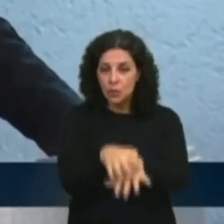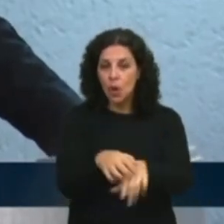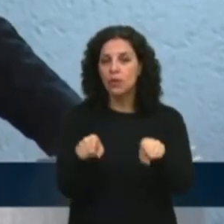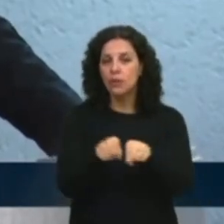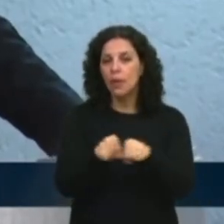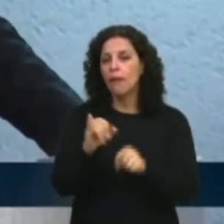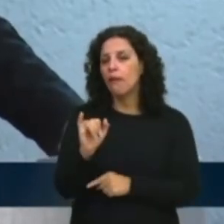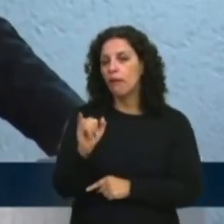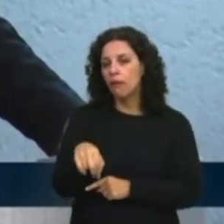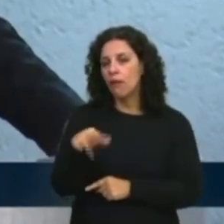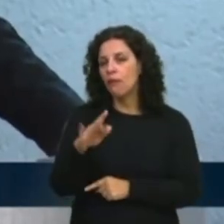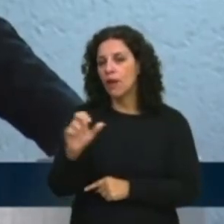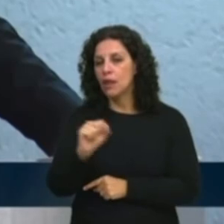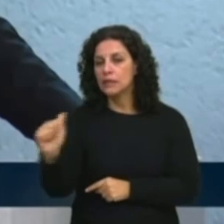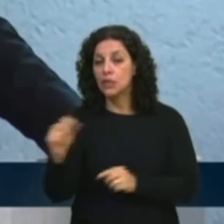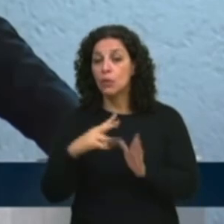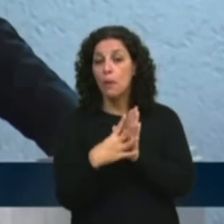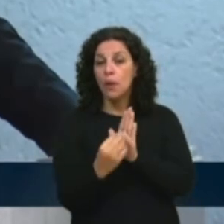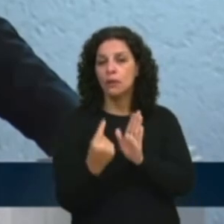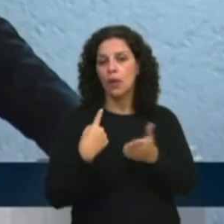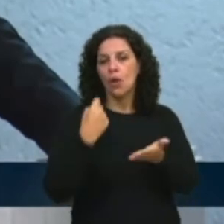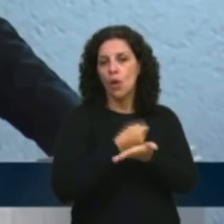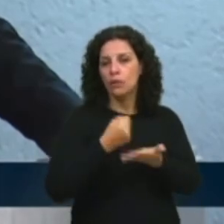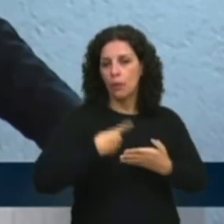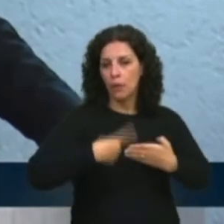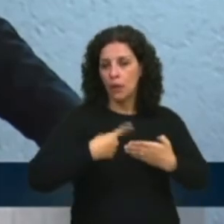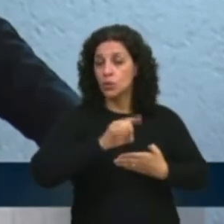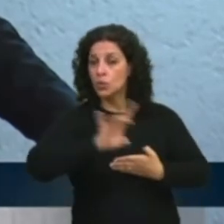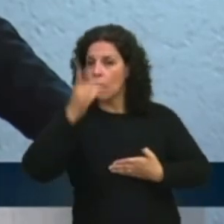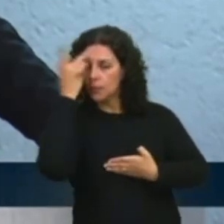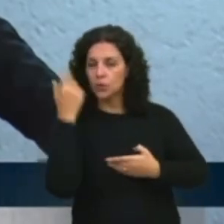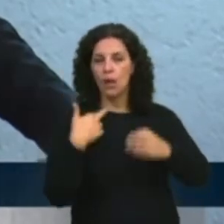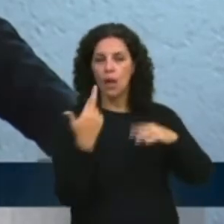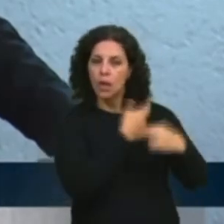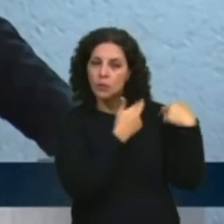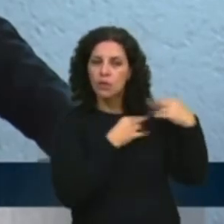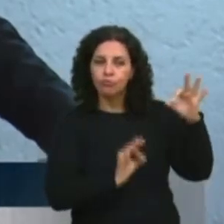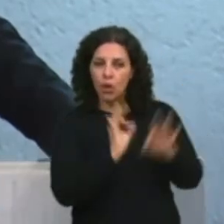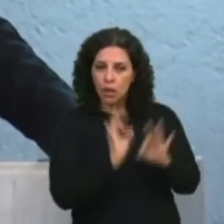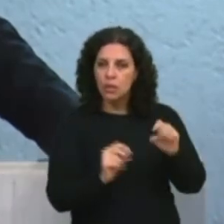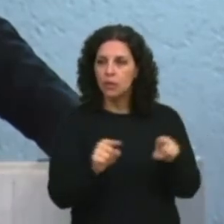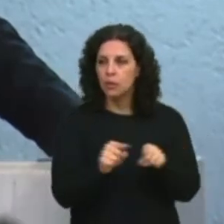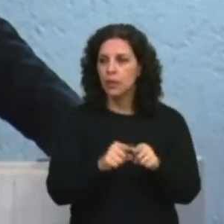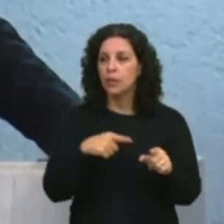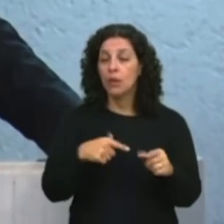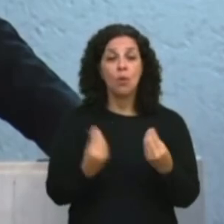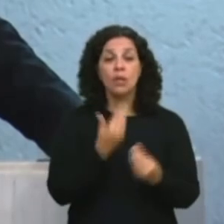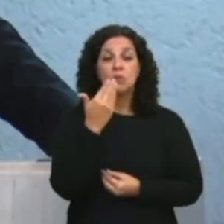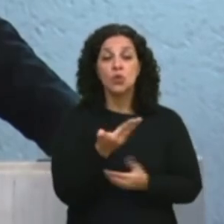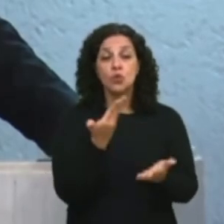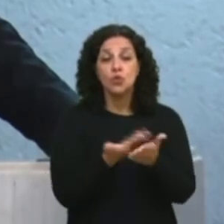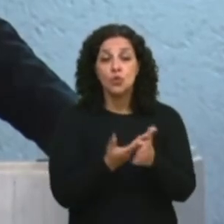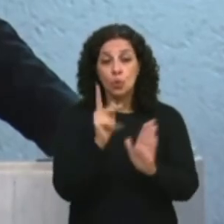essa modelagem. Quais são as atribuições técnicas de cada integrante e quais as solicitações,